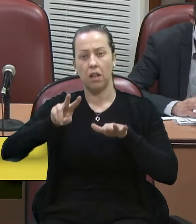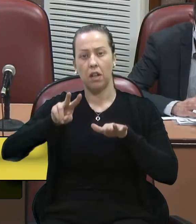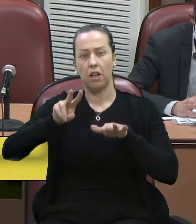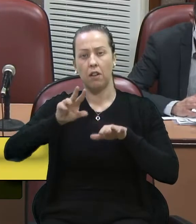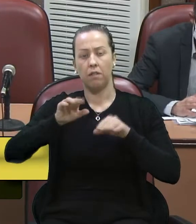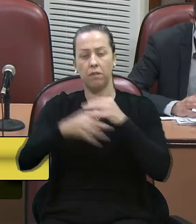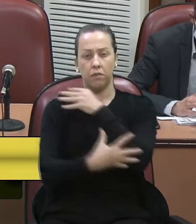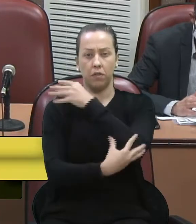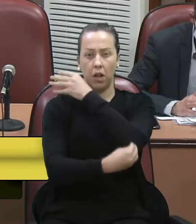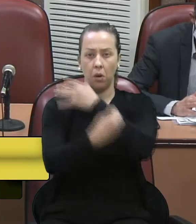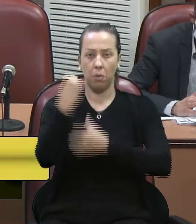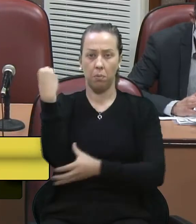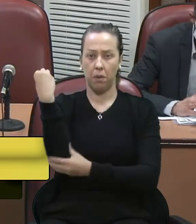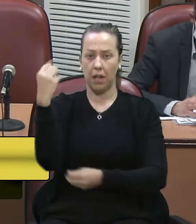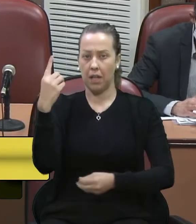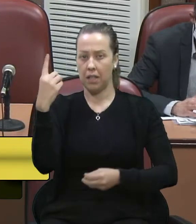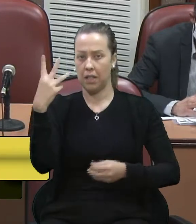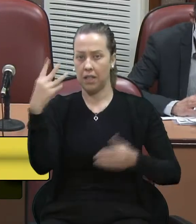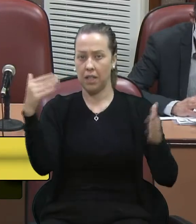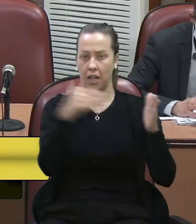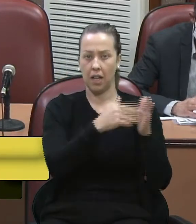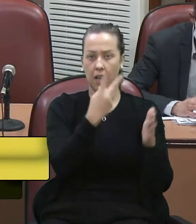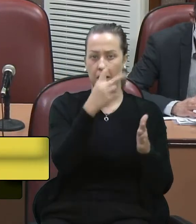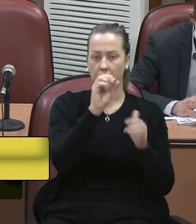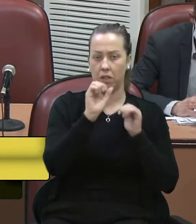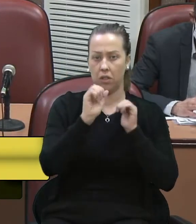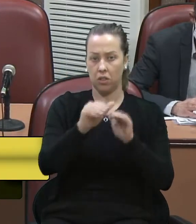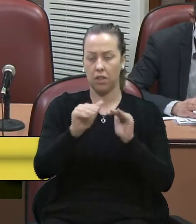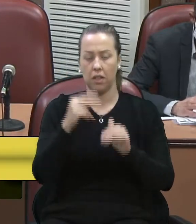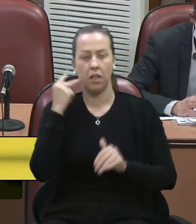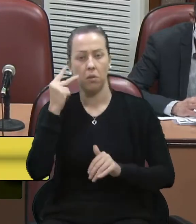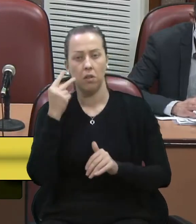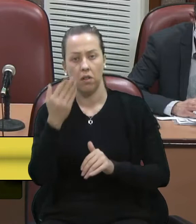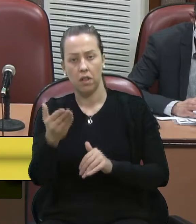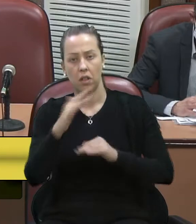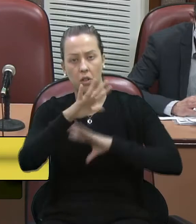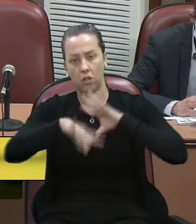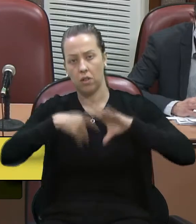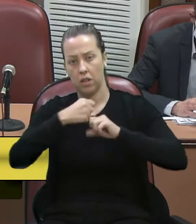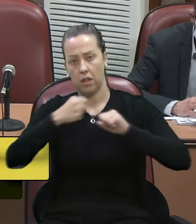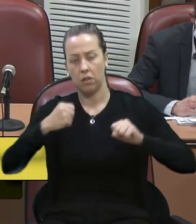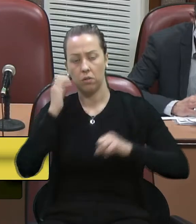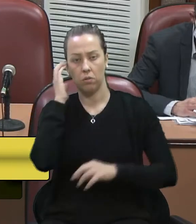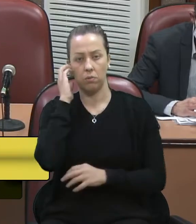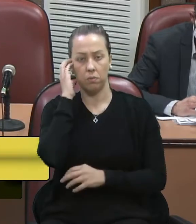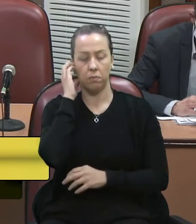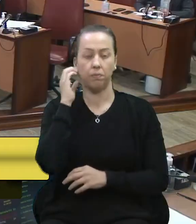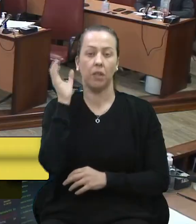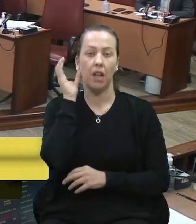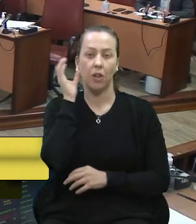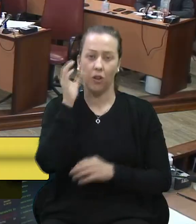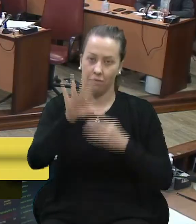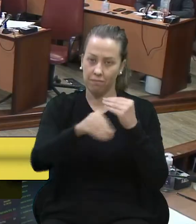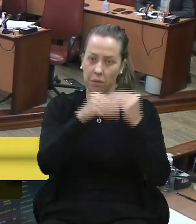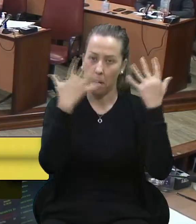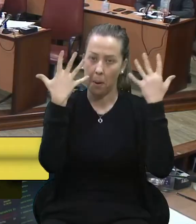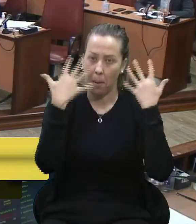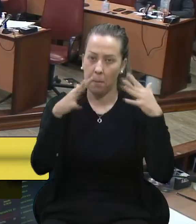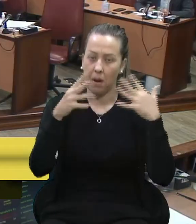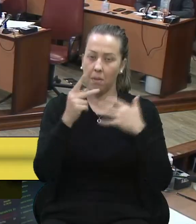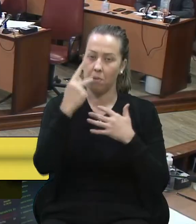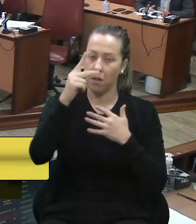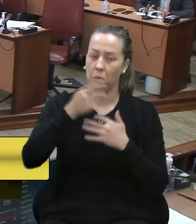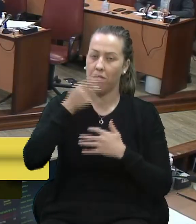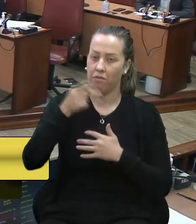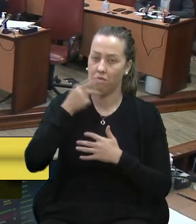20 de setembro. Passo a palavra ao vereador Daniluz. Vereador Cadori, parabéns pelas palavras